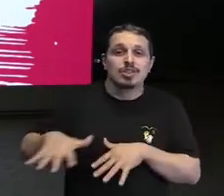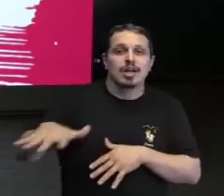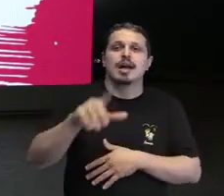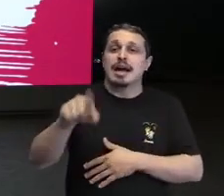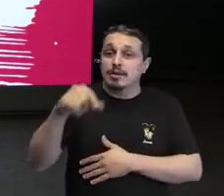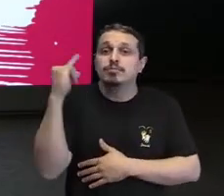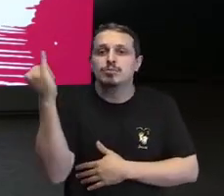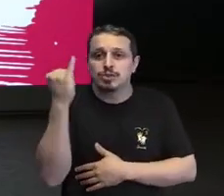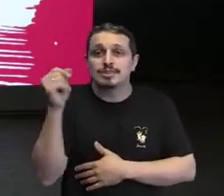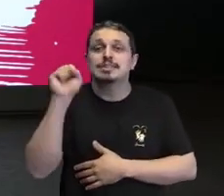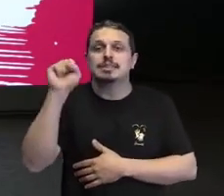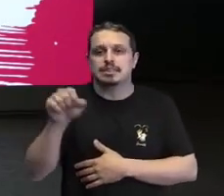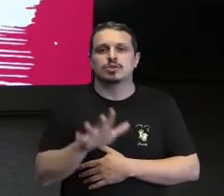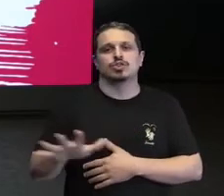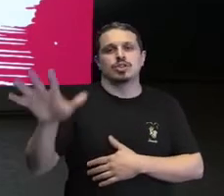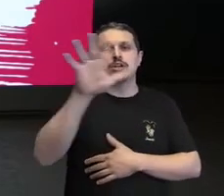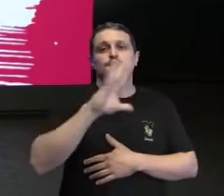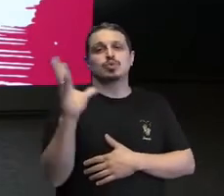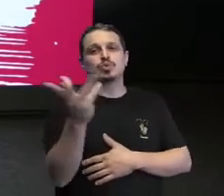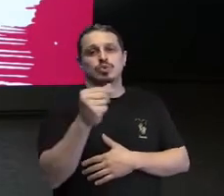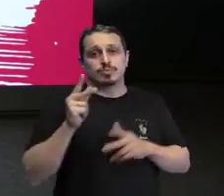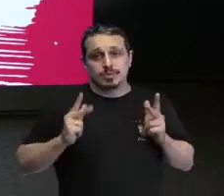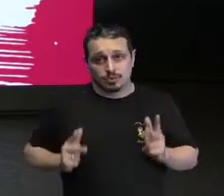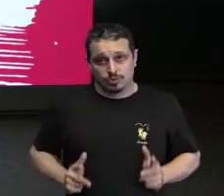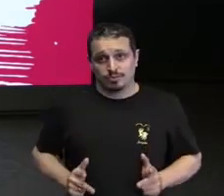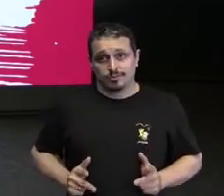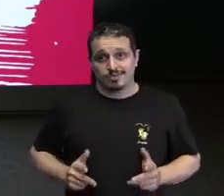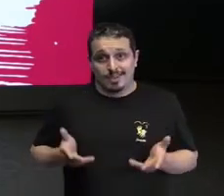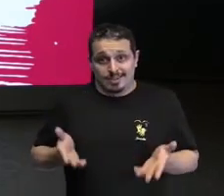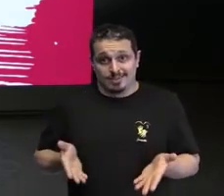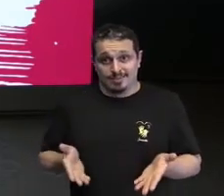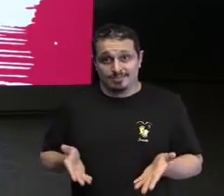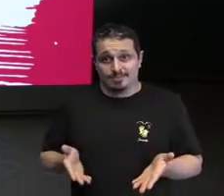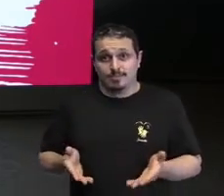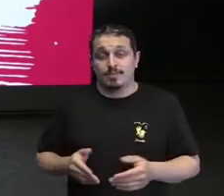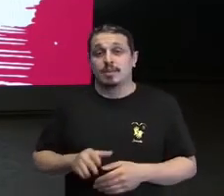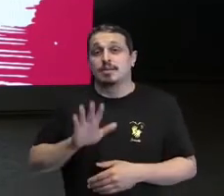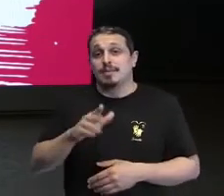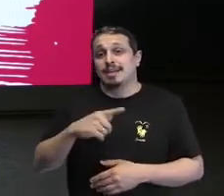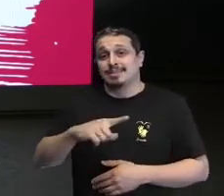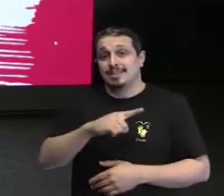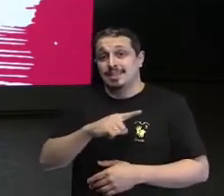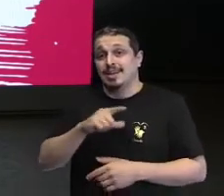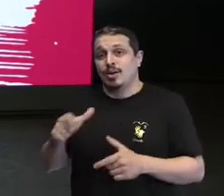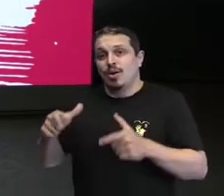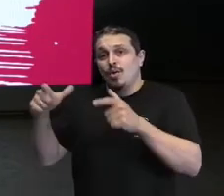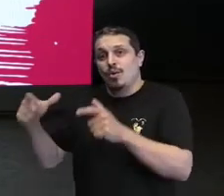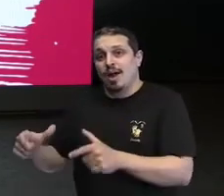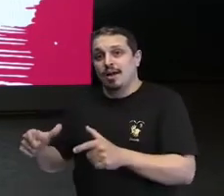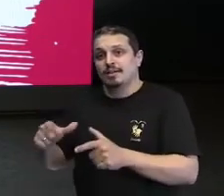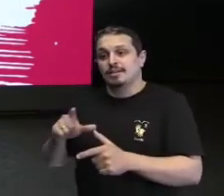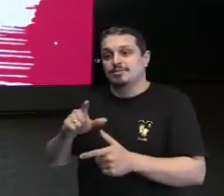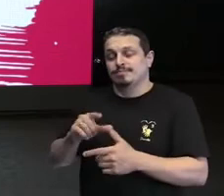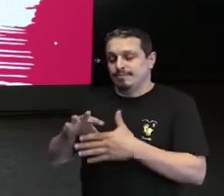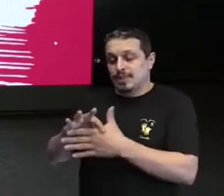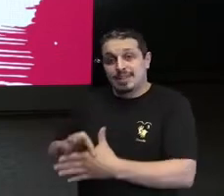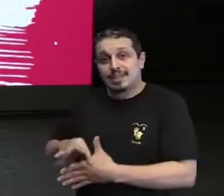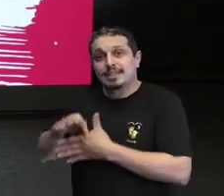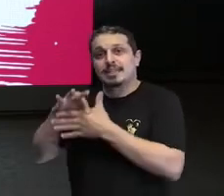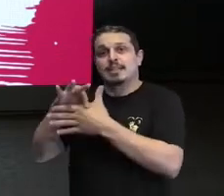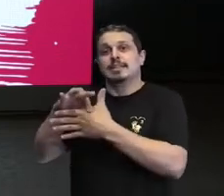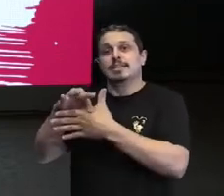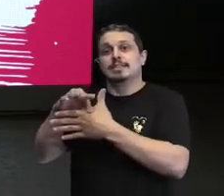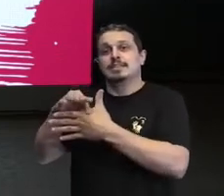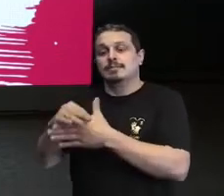contexto, eu tive a sorte de encontrar um líder inclusivo. O